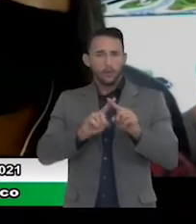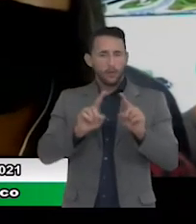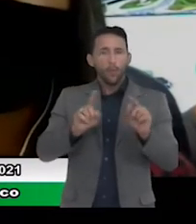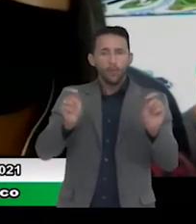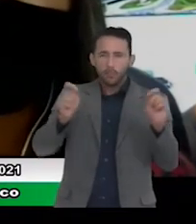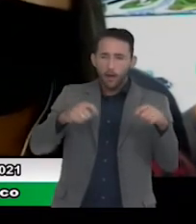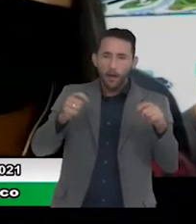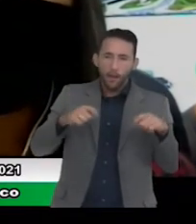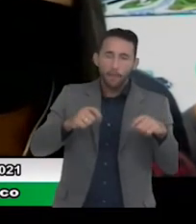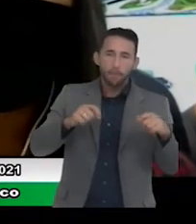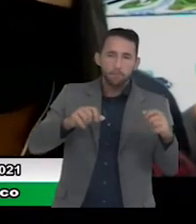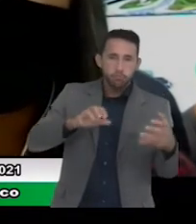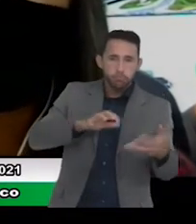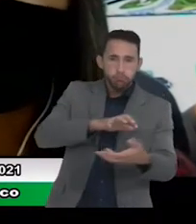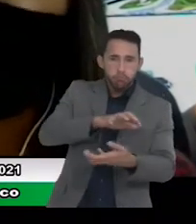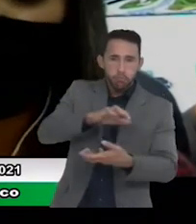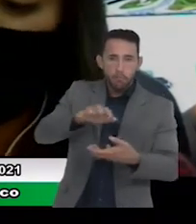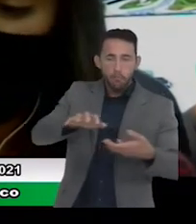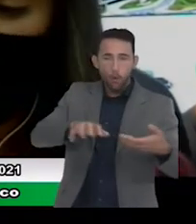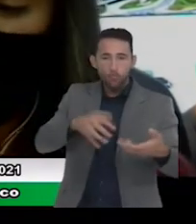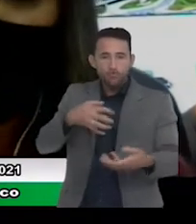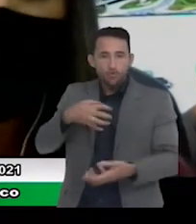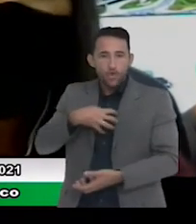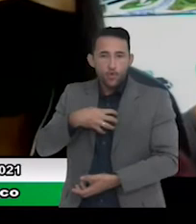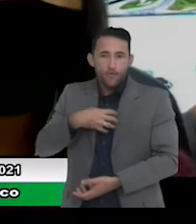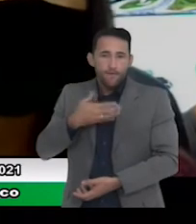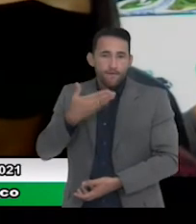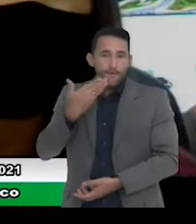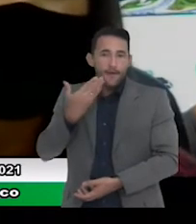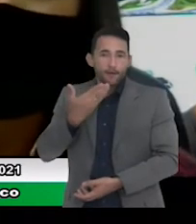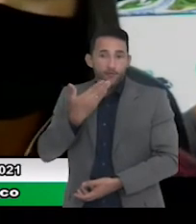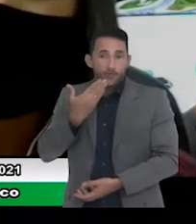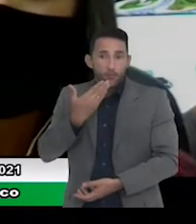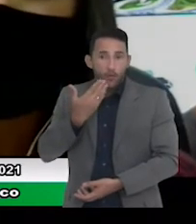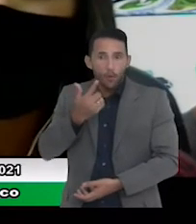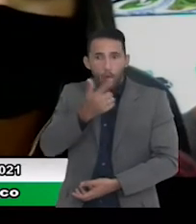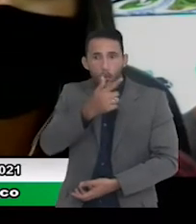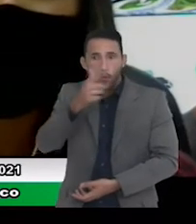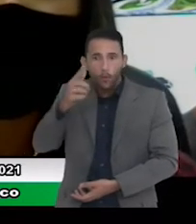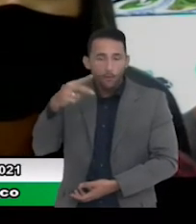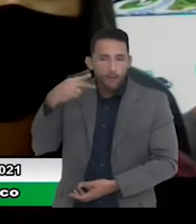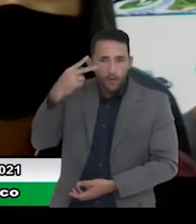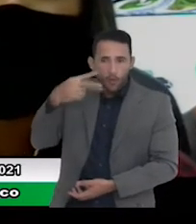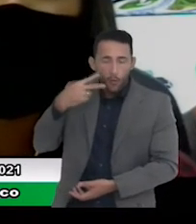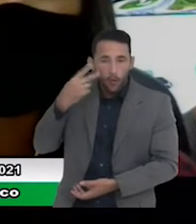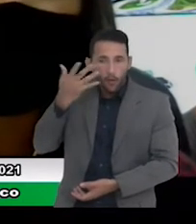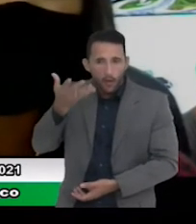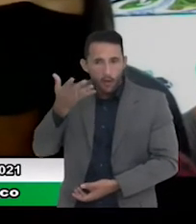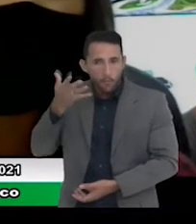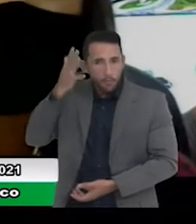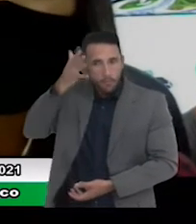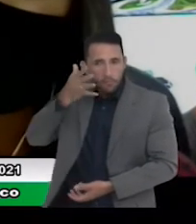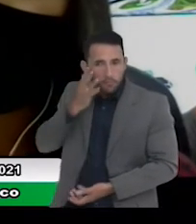gente transformar isso de uma maneira bem mais fácil bom mais algum vereador gostaria de fazer uso da palavra